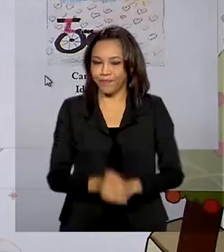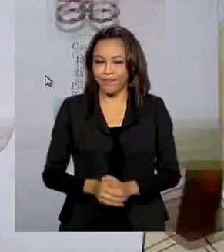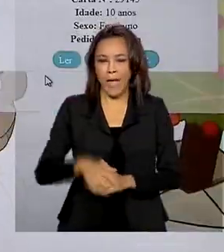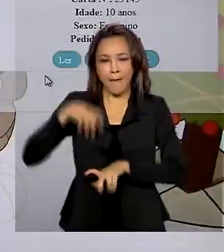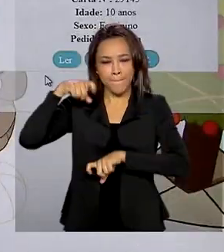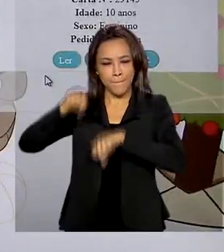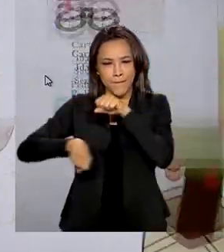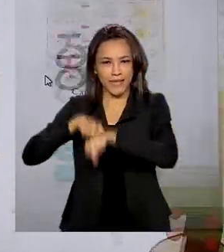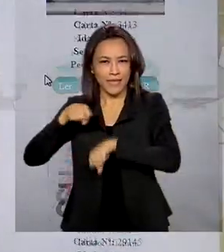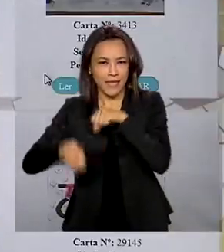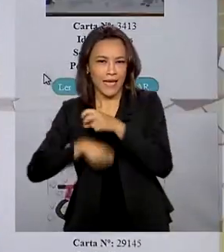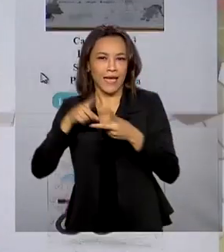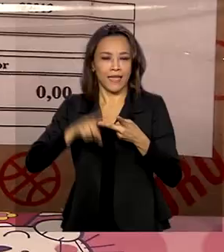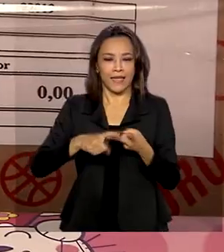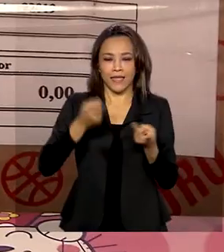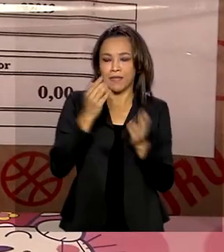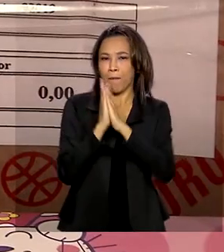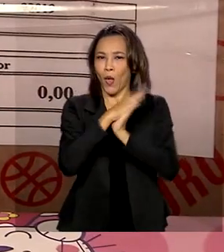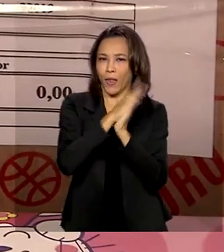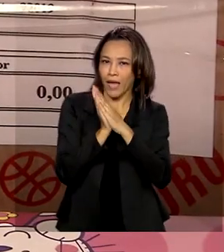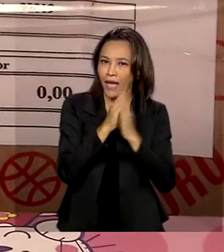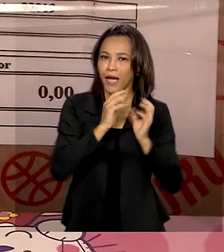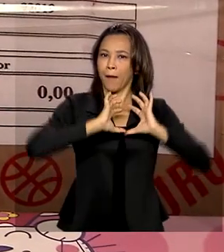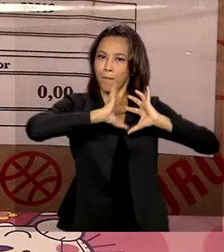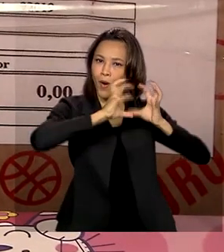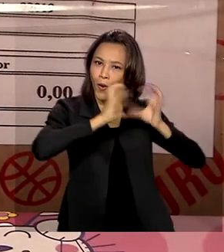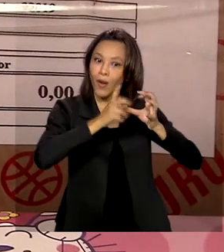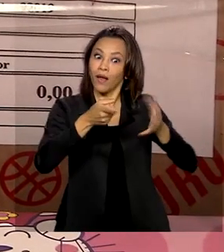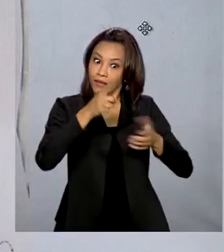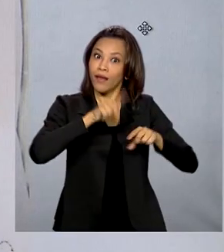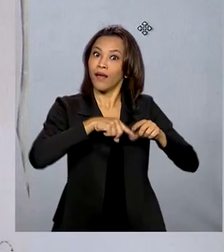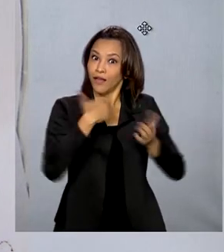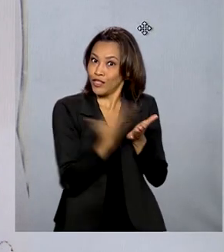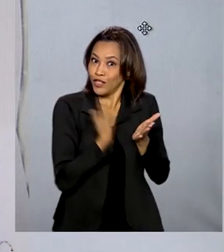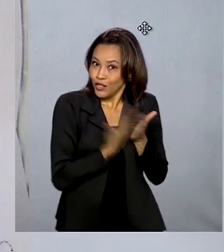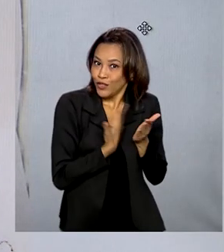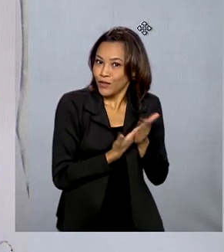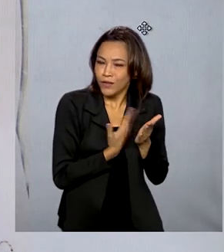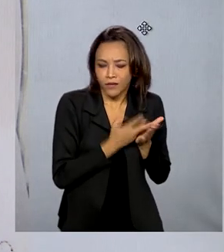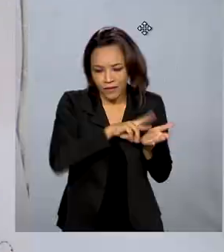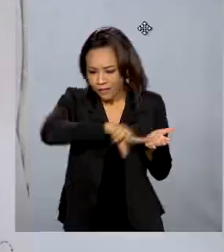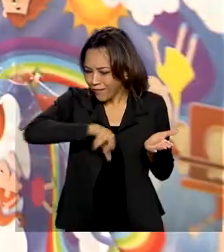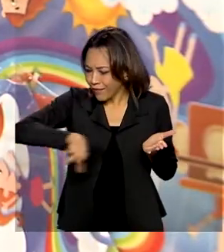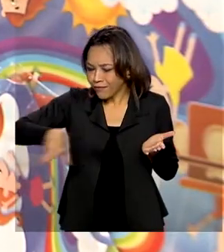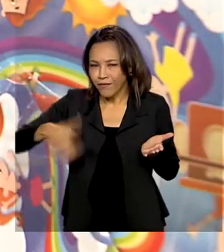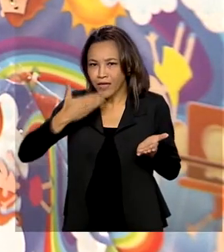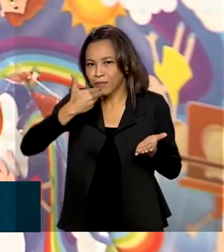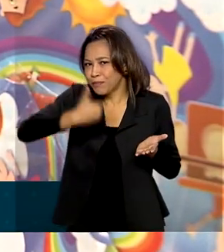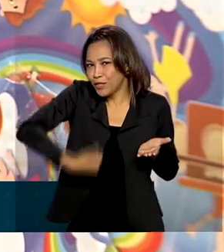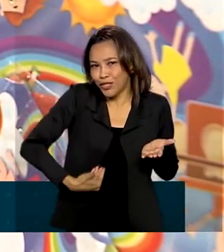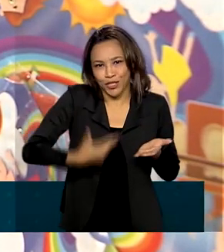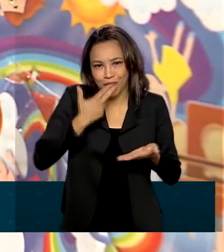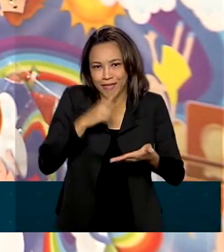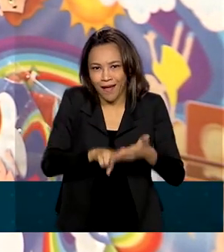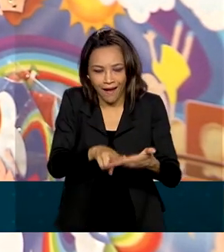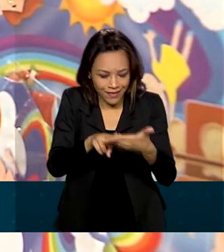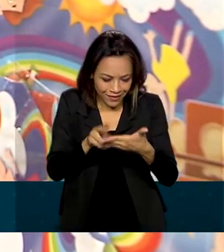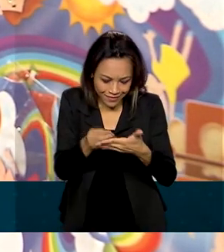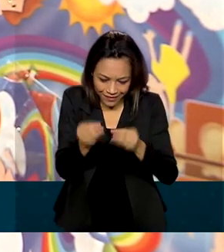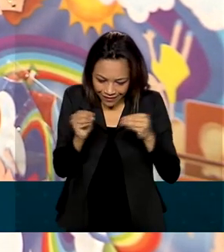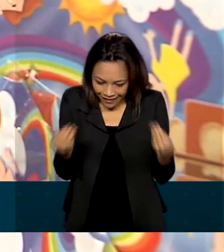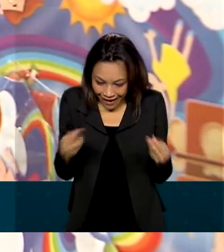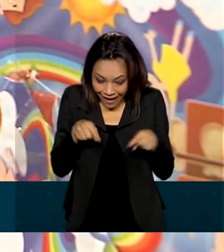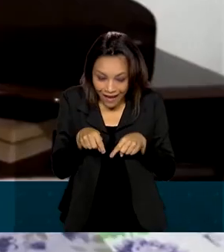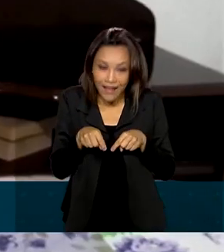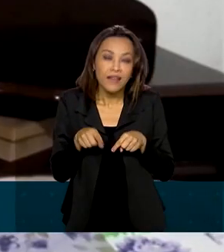Bicicletas, bolas, bonecas, até material escolar têm todo tipo de pedido. E até aqueles que não querem